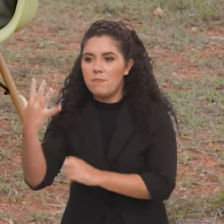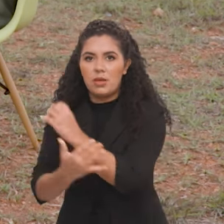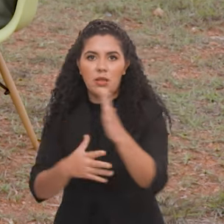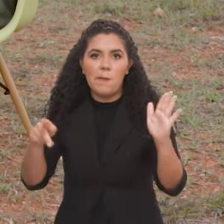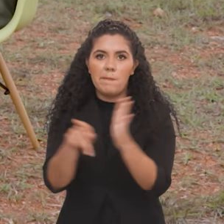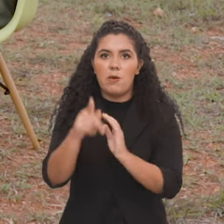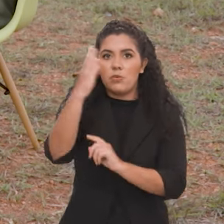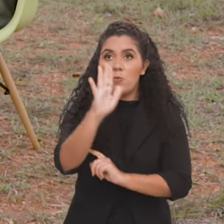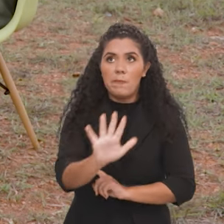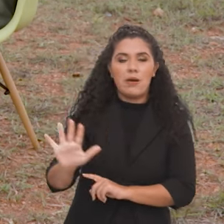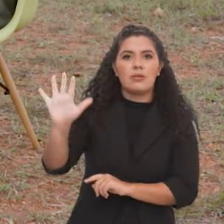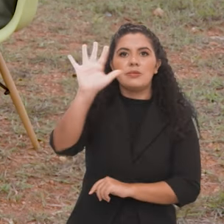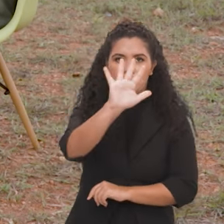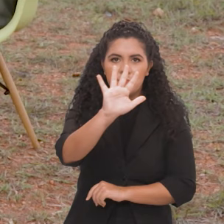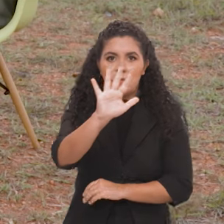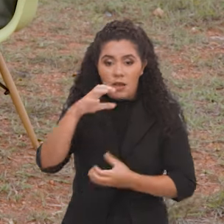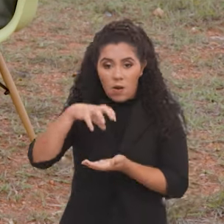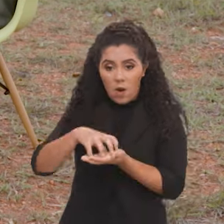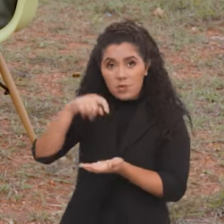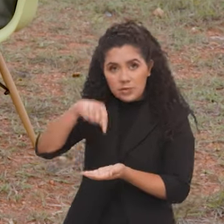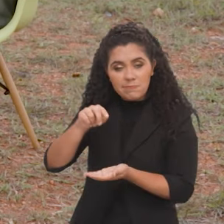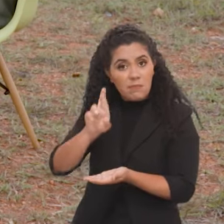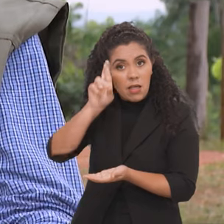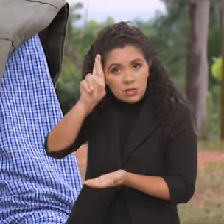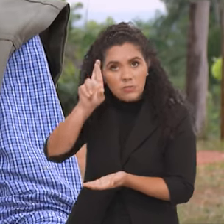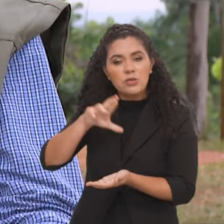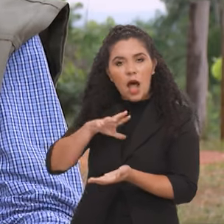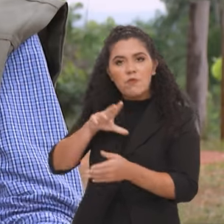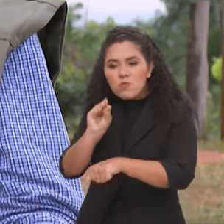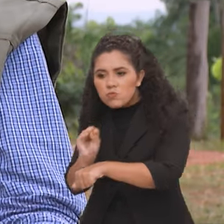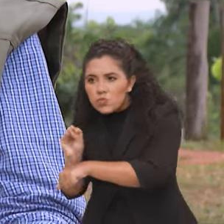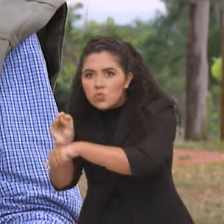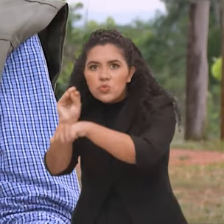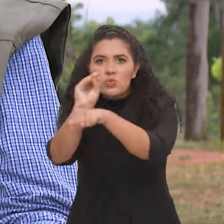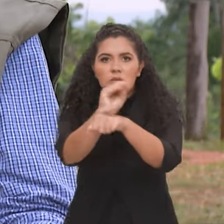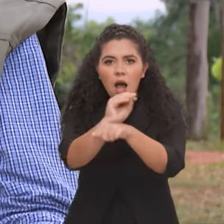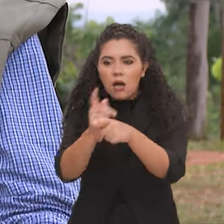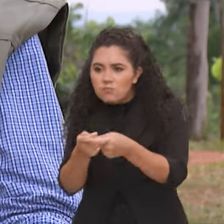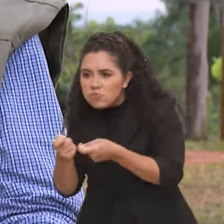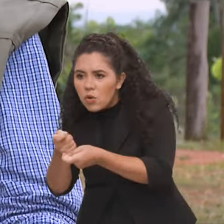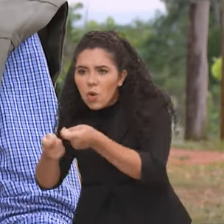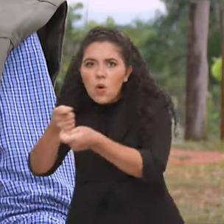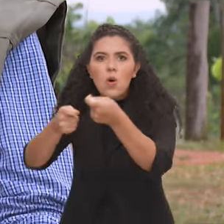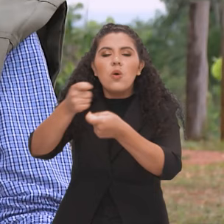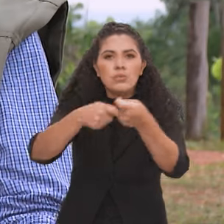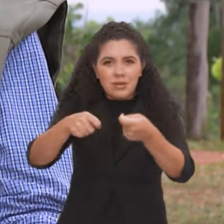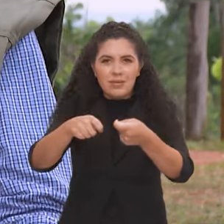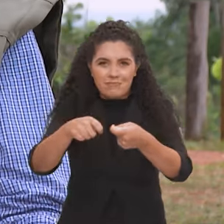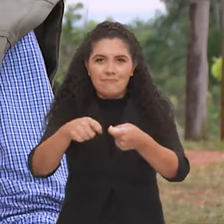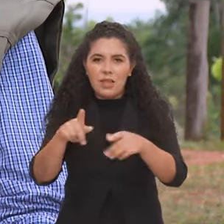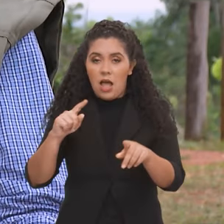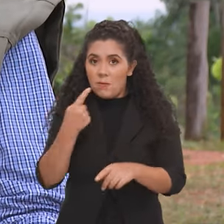Portanto, ele está responsável por fazer a gestão dessas unidades de conservação. Como você mesmo lembrou,